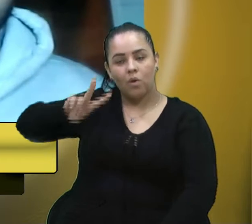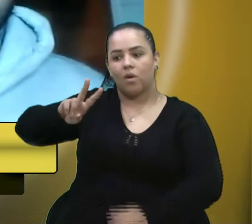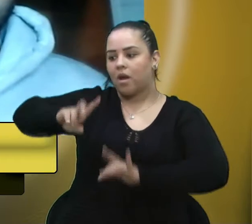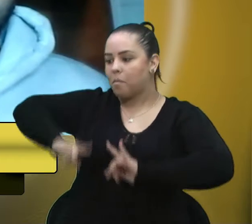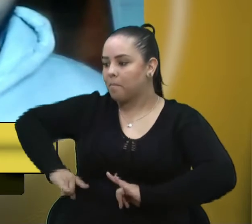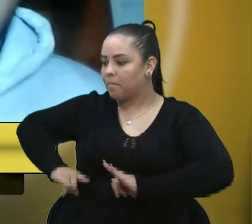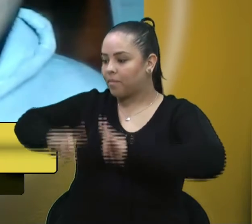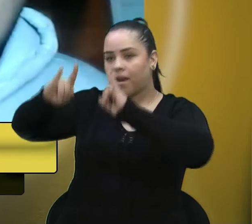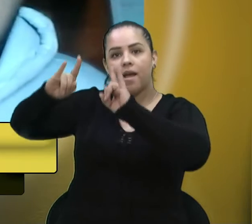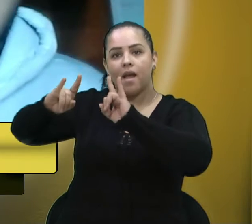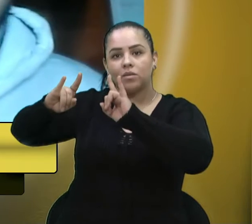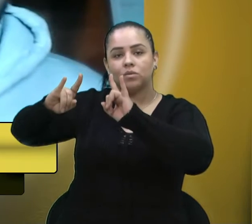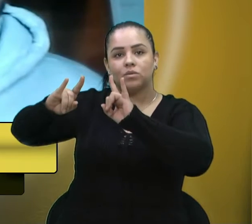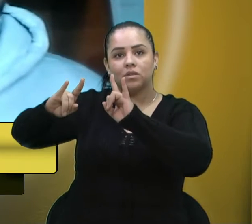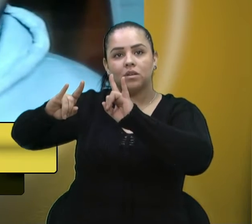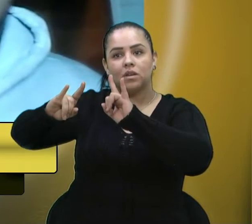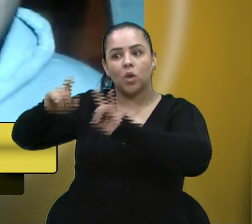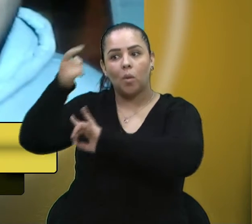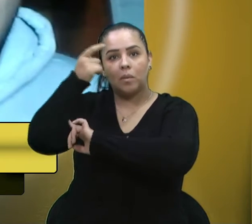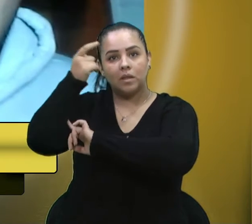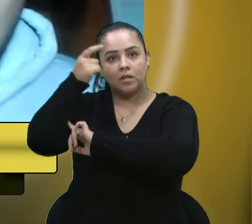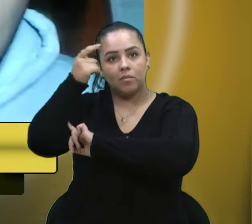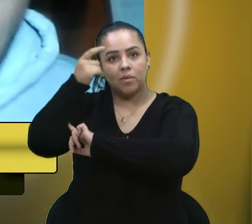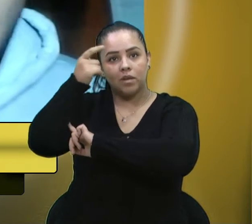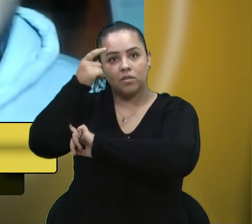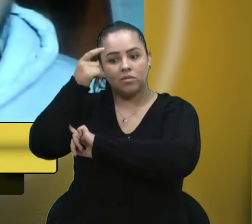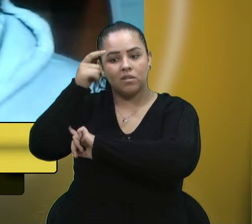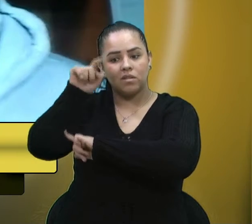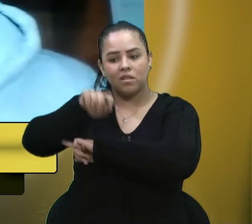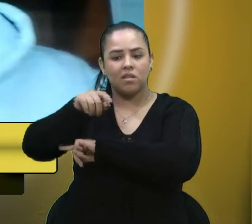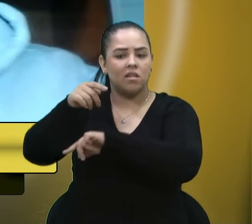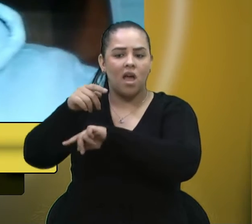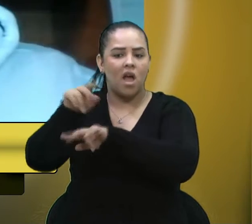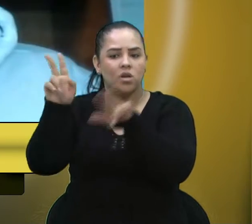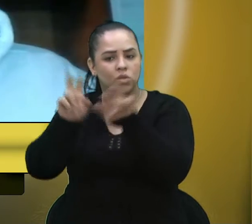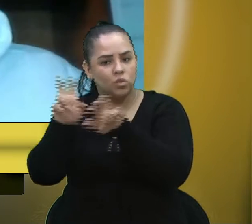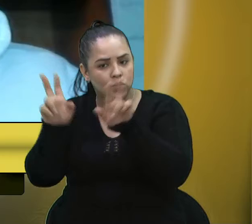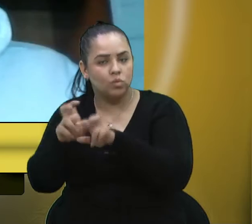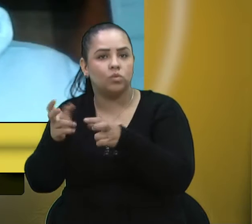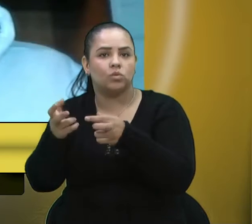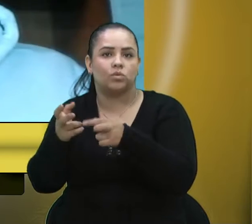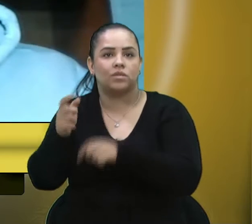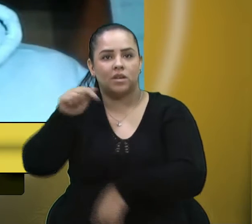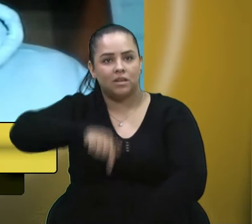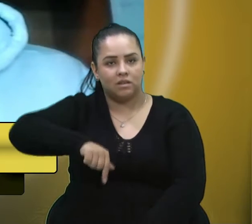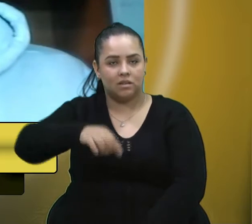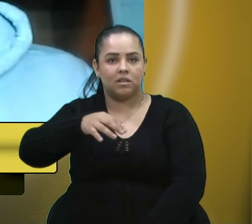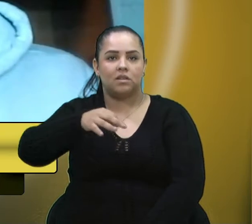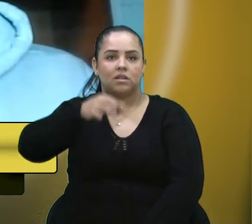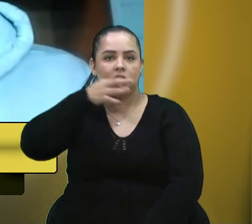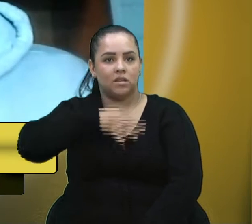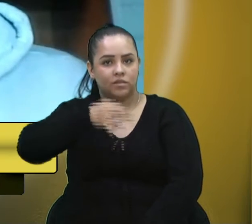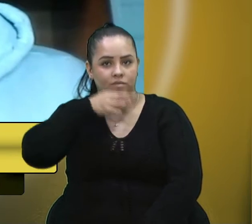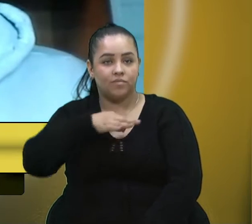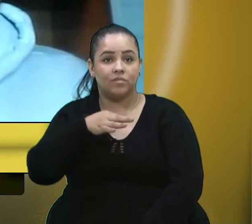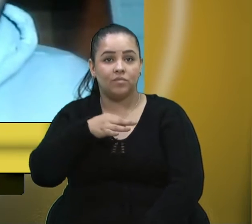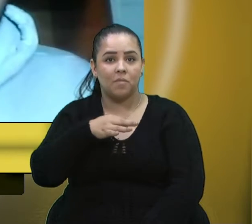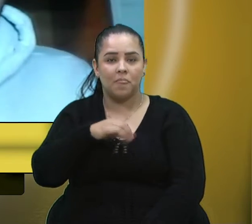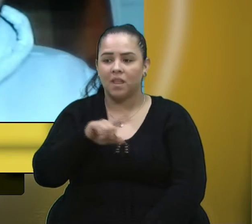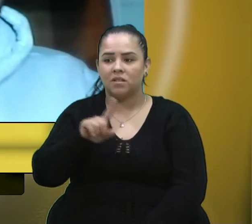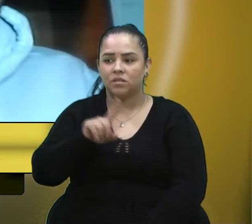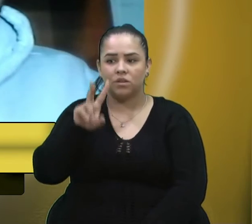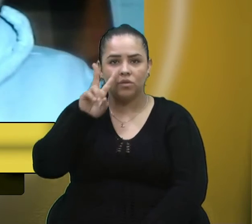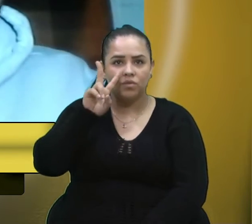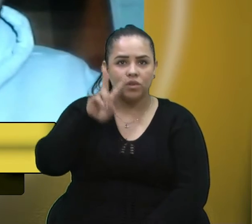a reflexão sobre essas questões na cidade. Eu não estou enxergando o plenário, mas eu acho que o